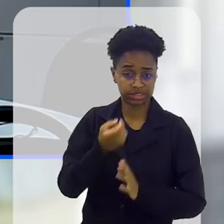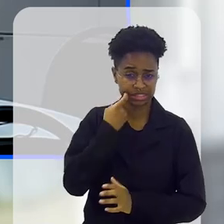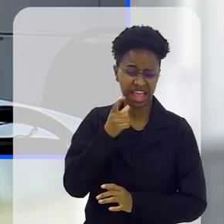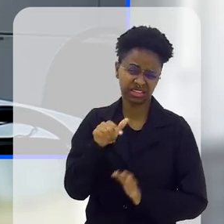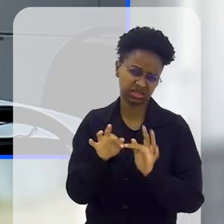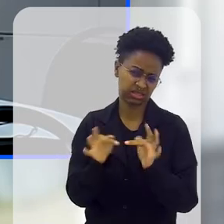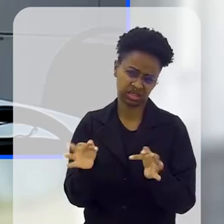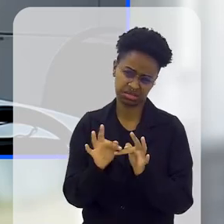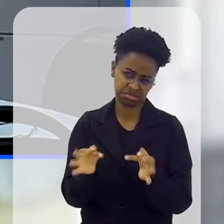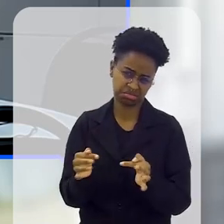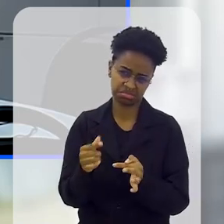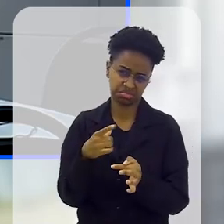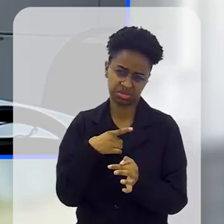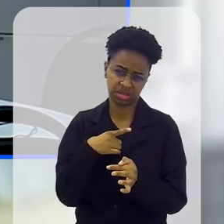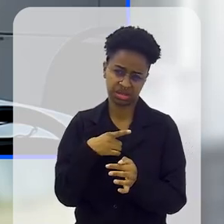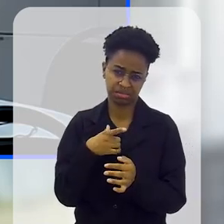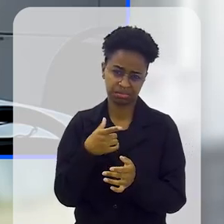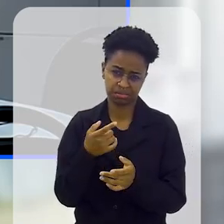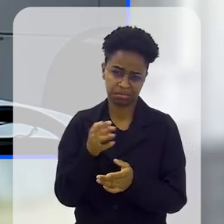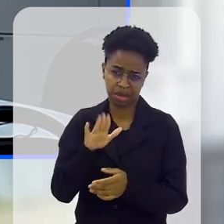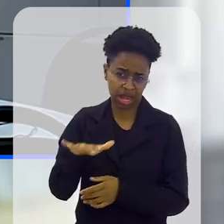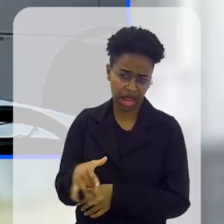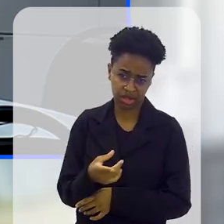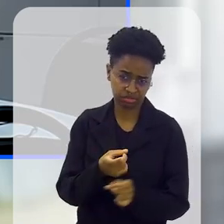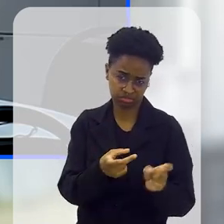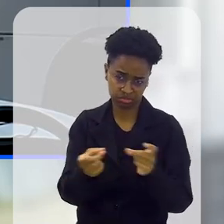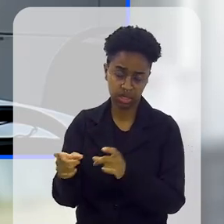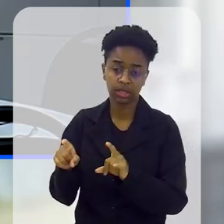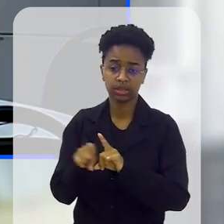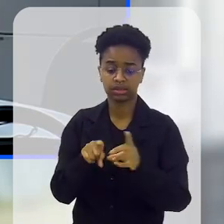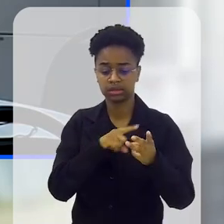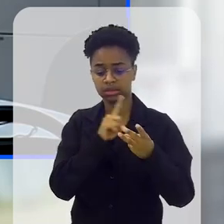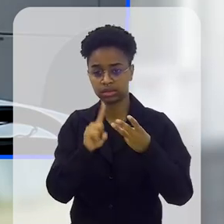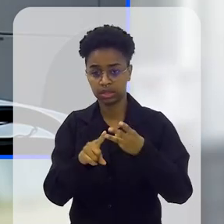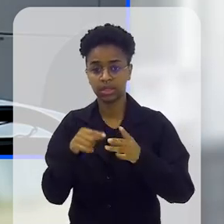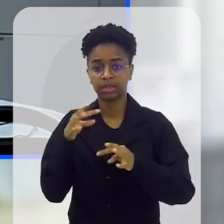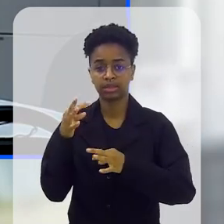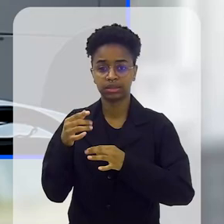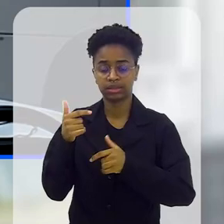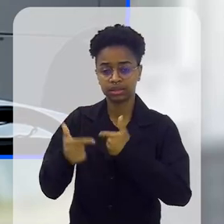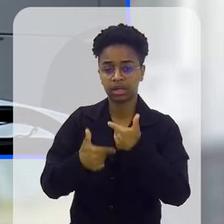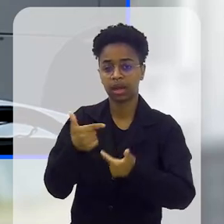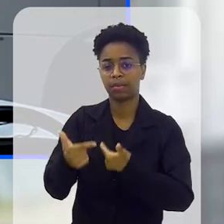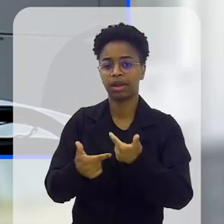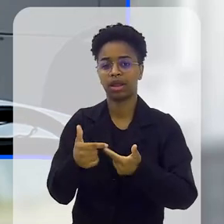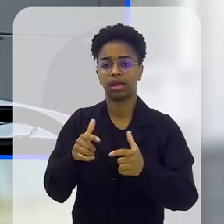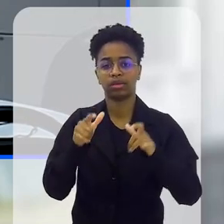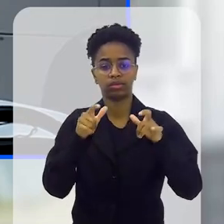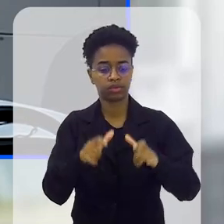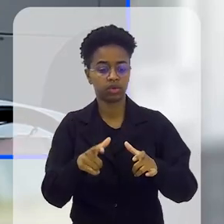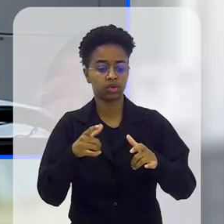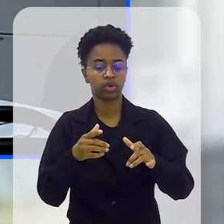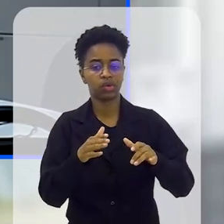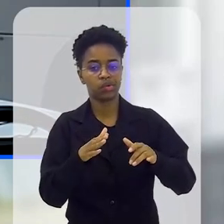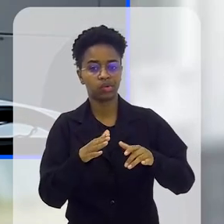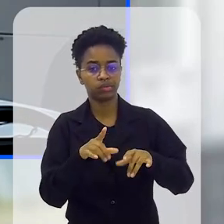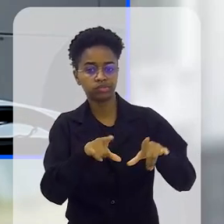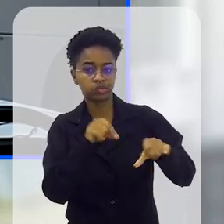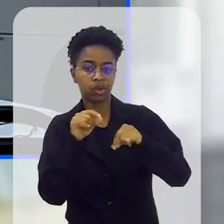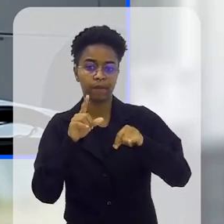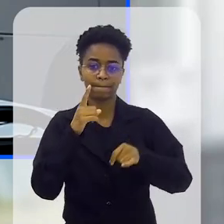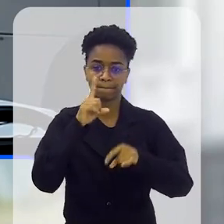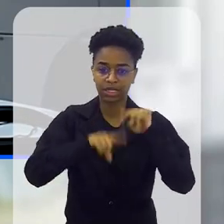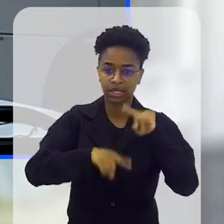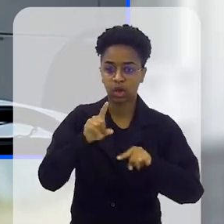segunda a sexta, é um bazar simples, de pequenos valores, pode trabalhar no estoque, que é onde vai fazer a triagem